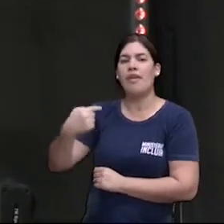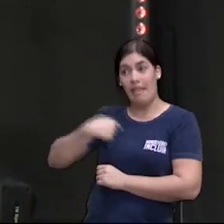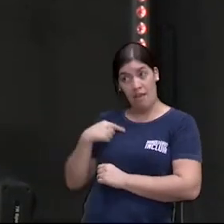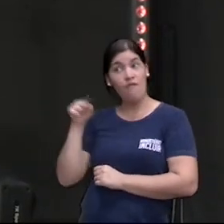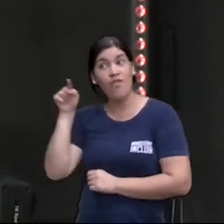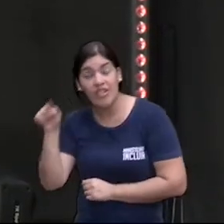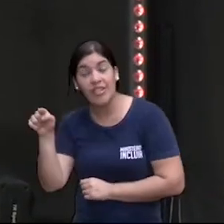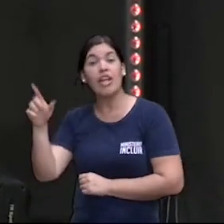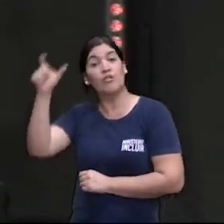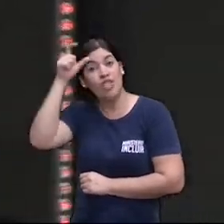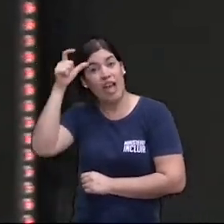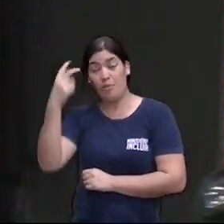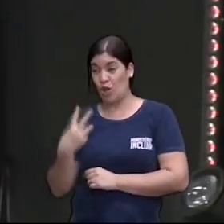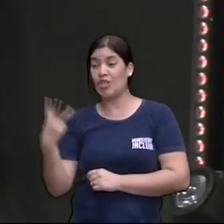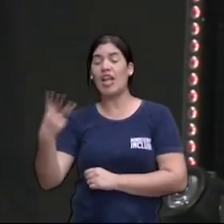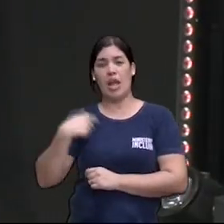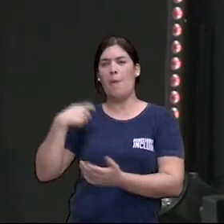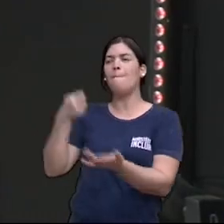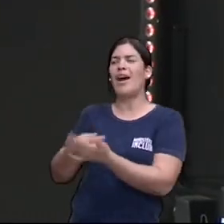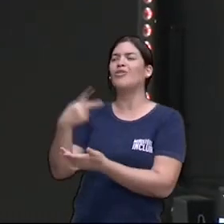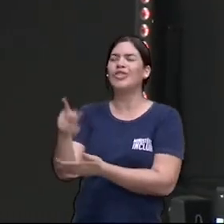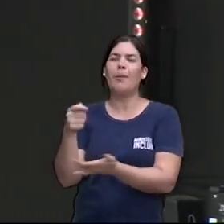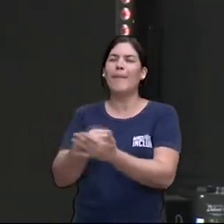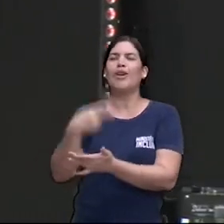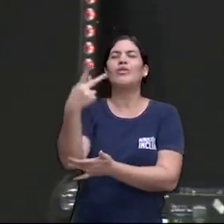Nós três, pago o dele que eu pago o teu.